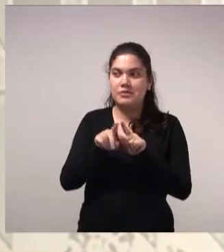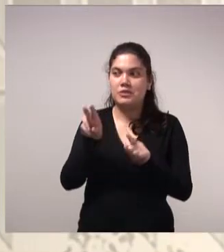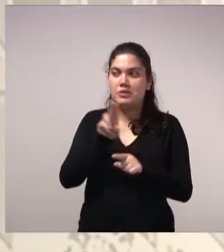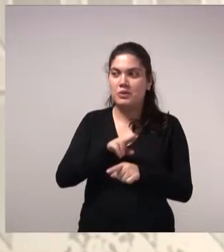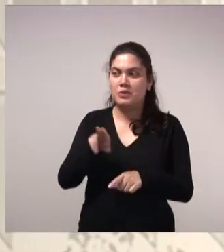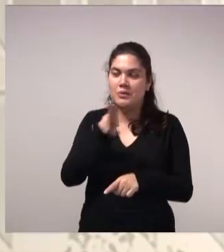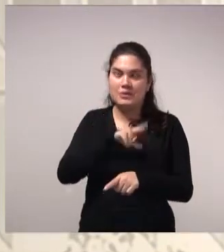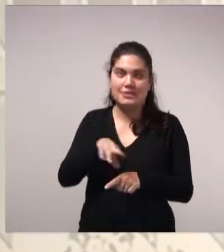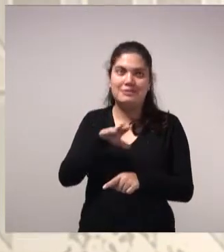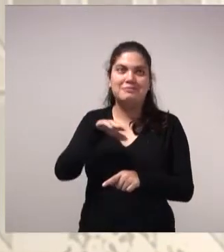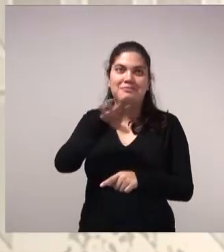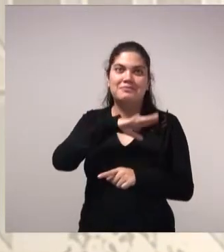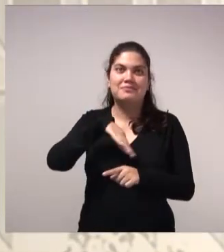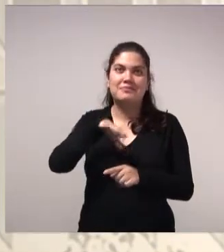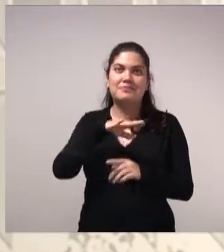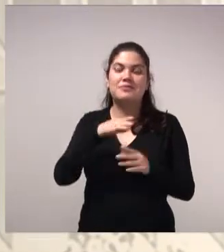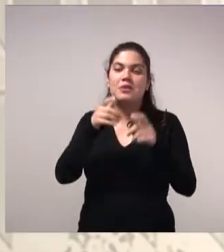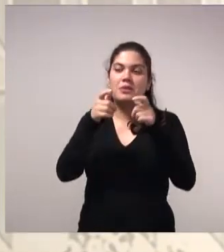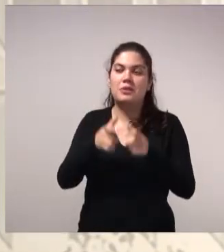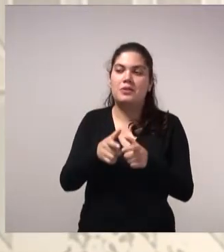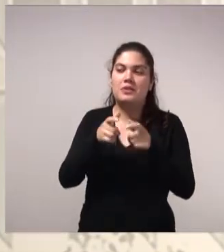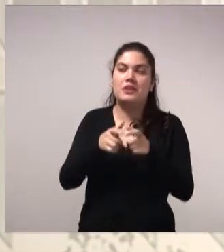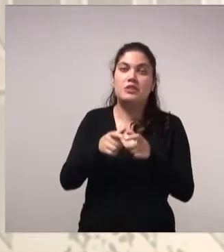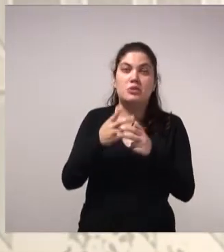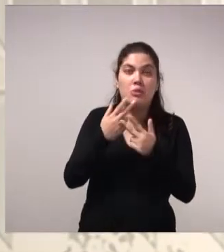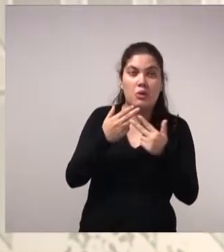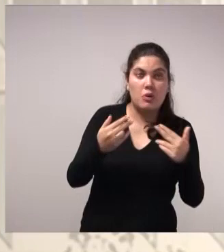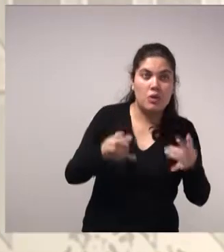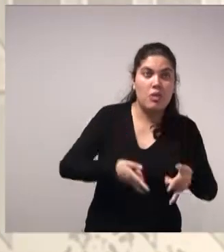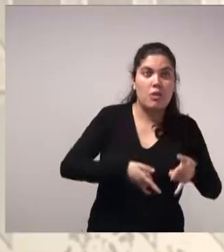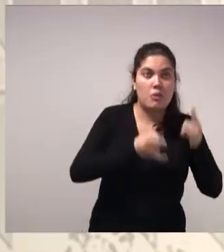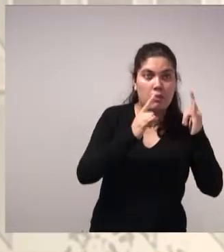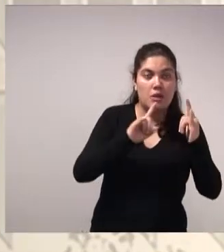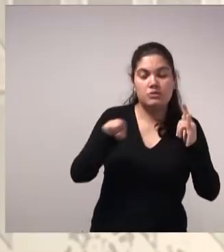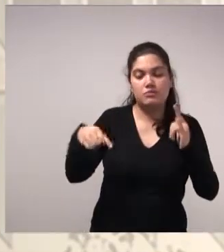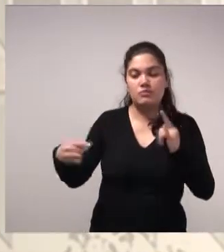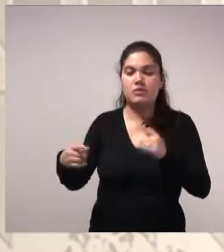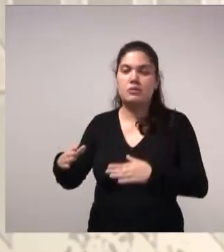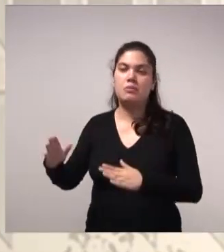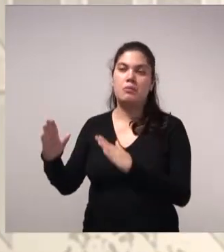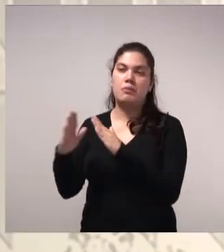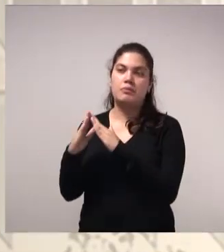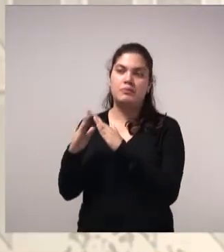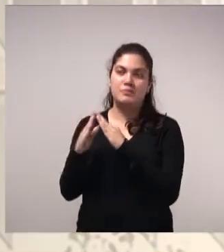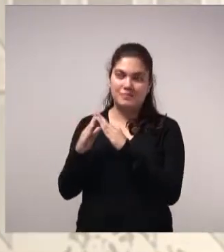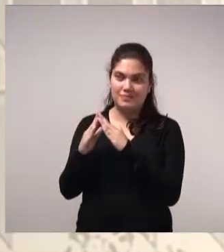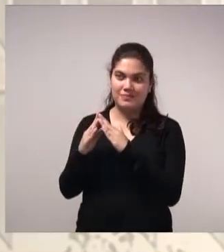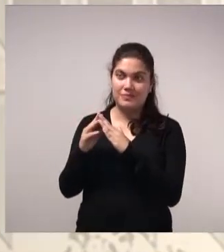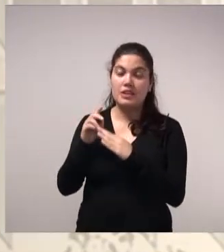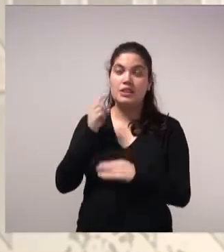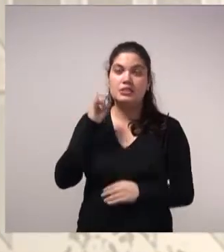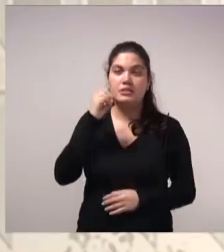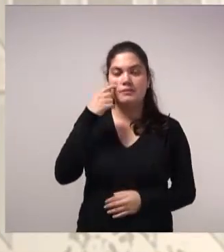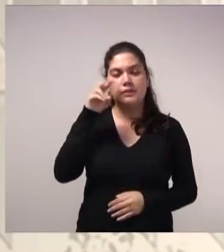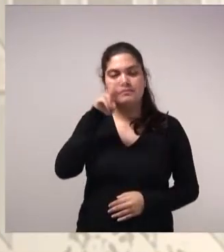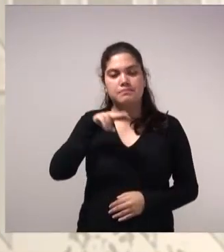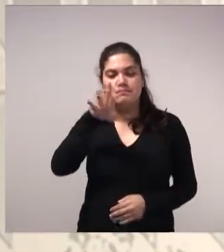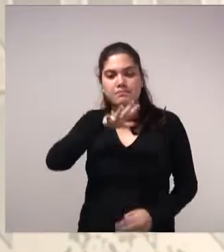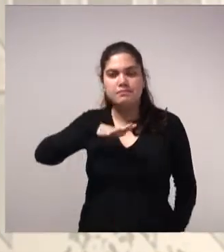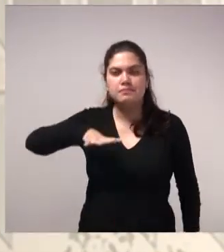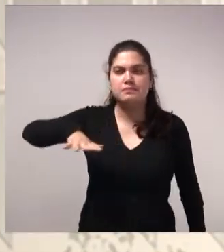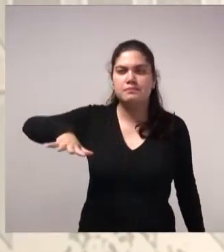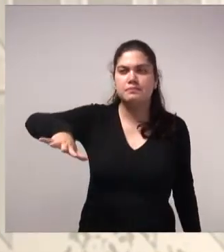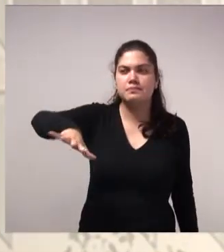hídricos locais. Uma coisa é um prédio estar fazendo isso, uma casa fazer isso. E se a gente pegar uma região inteira, vamos